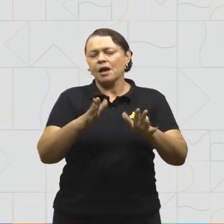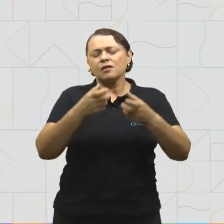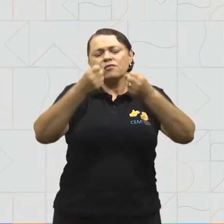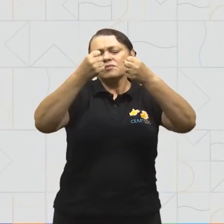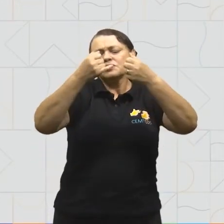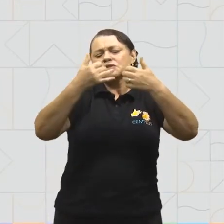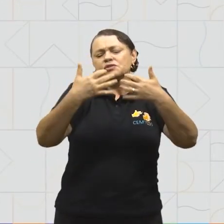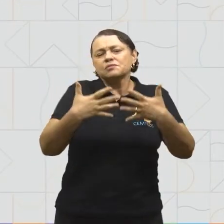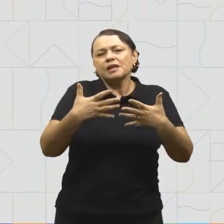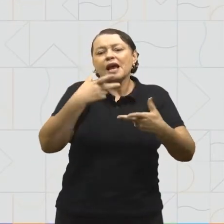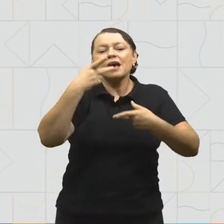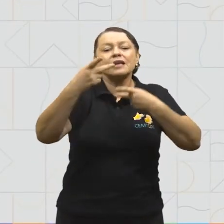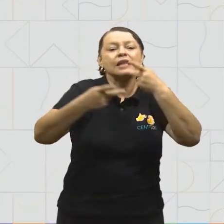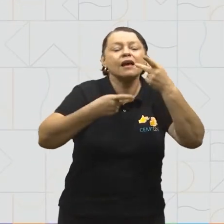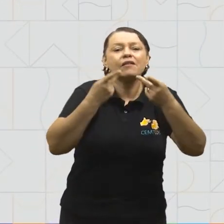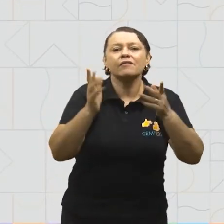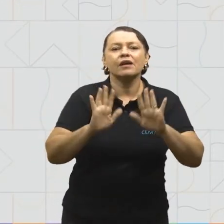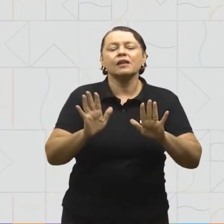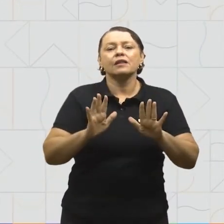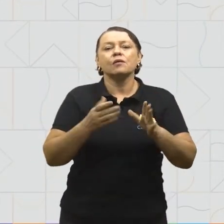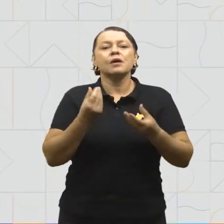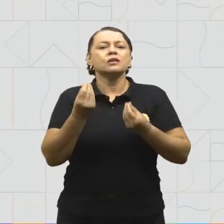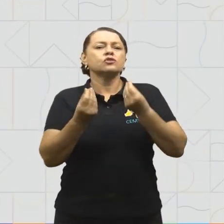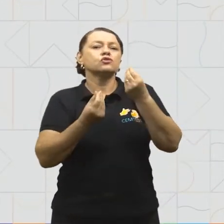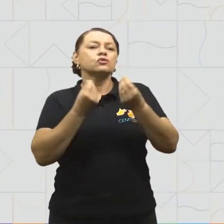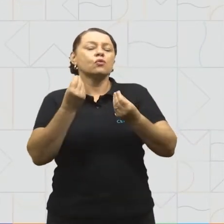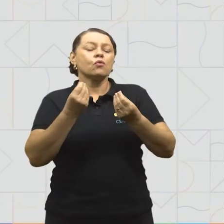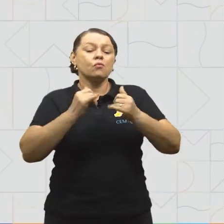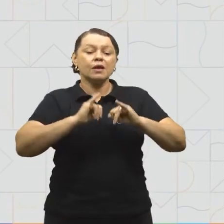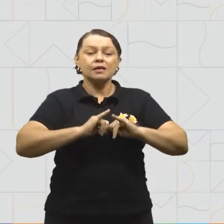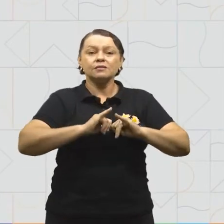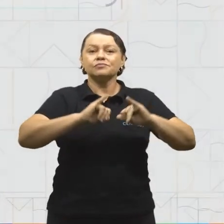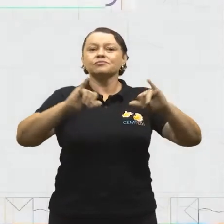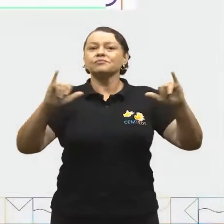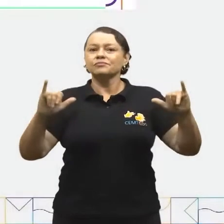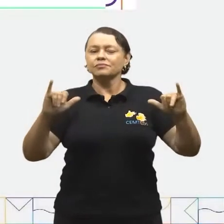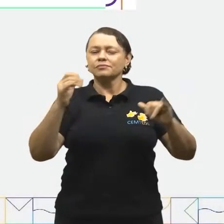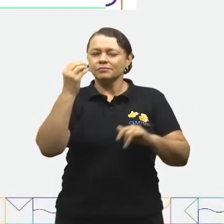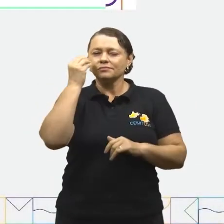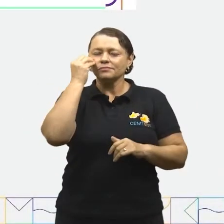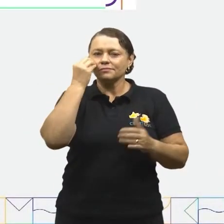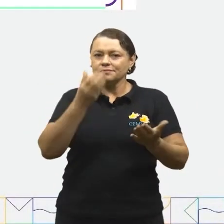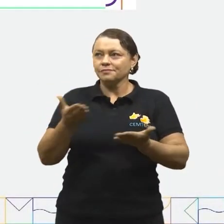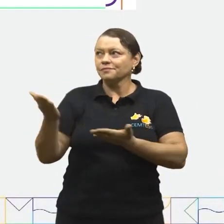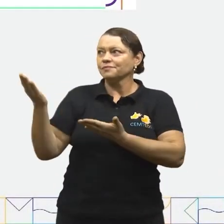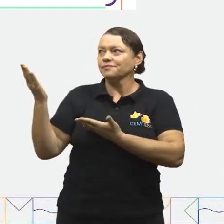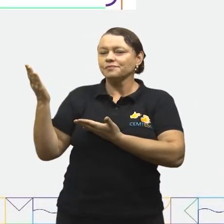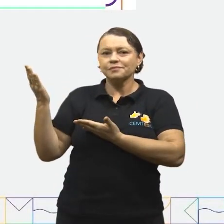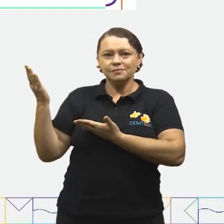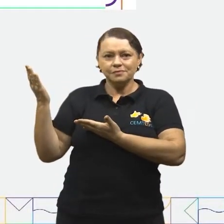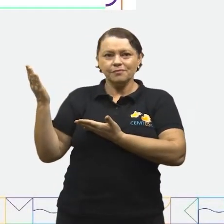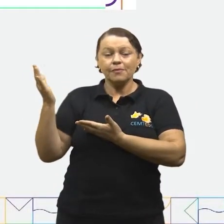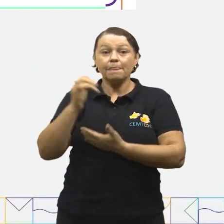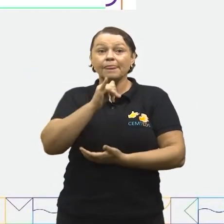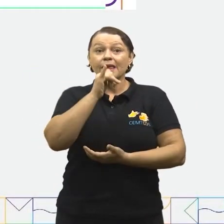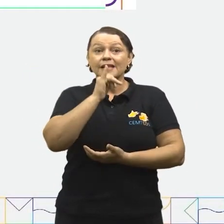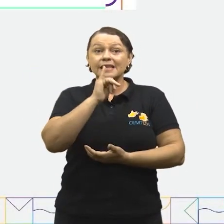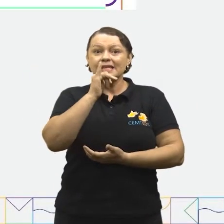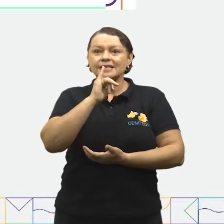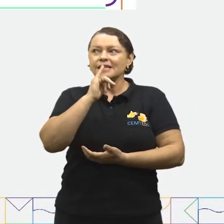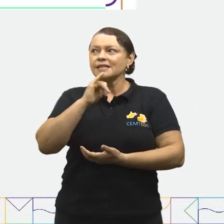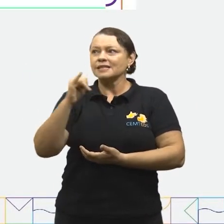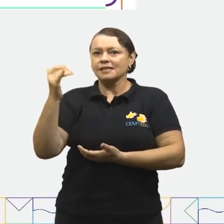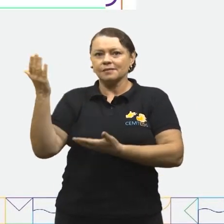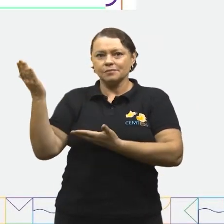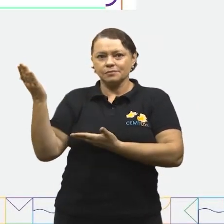das falas em si, mas de como elas são anunciadas. Observe comigo. Nesse exemplo, tenho duas